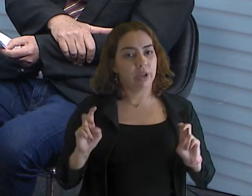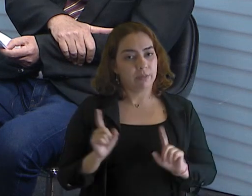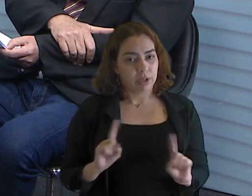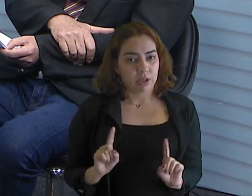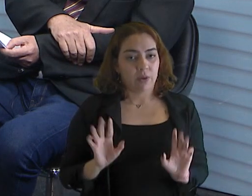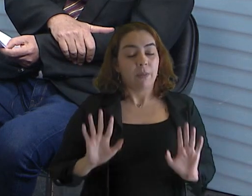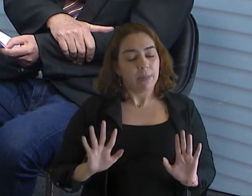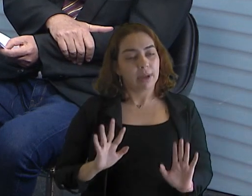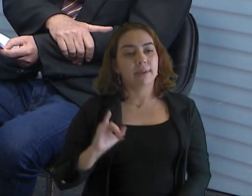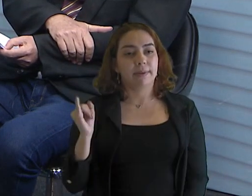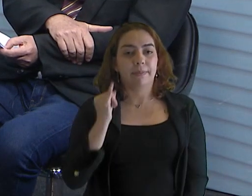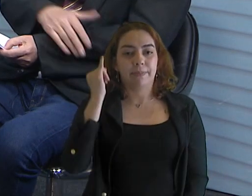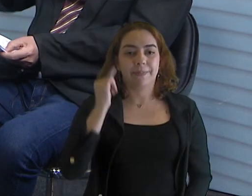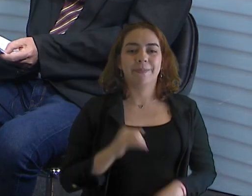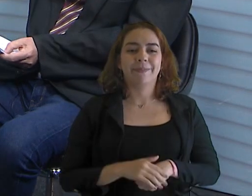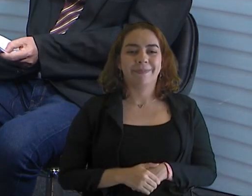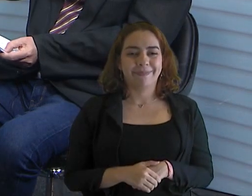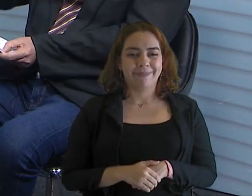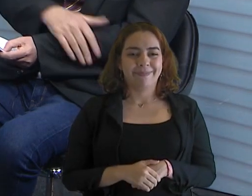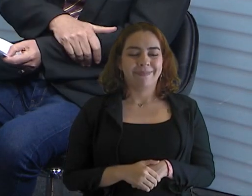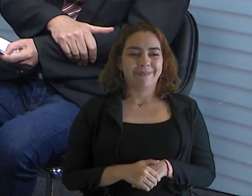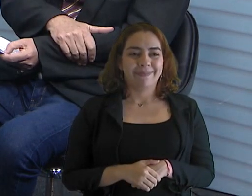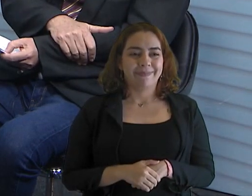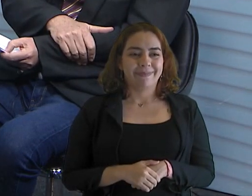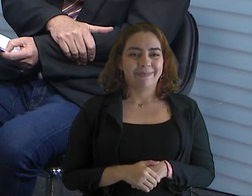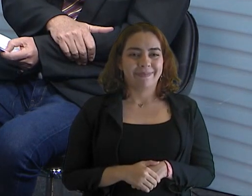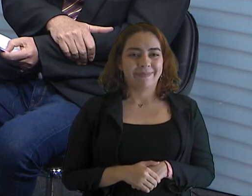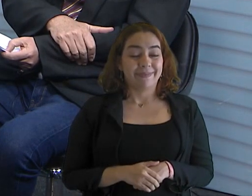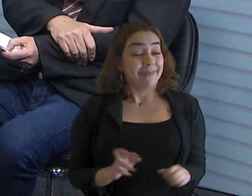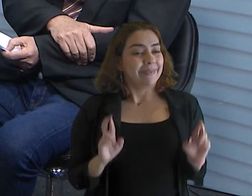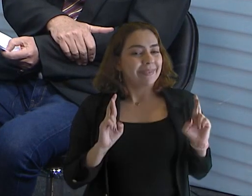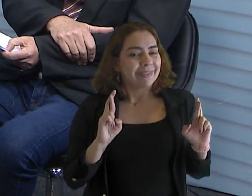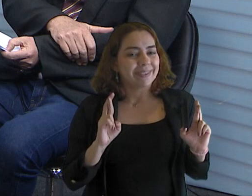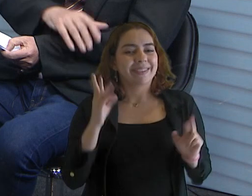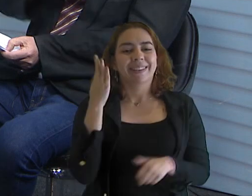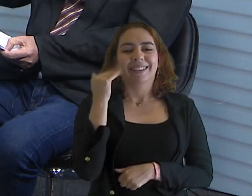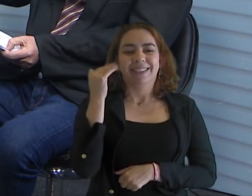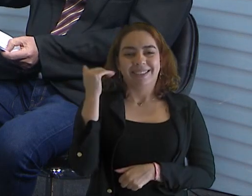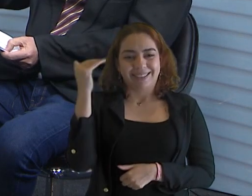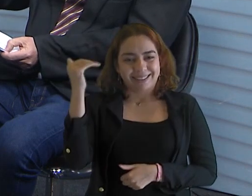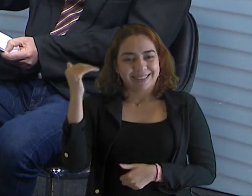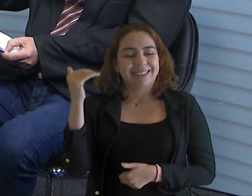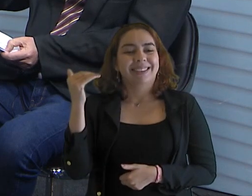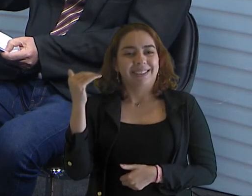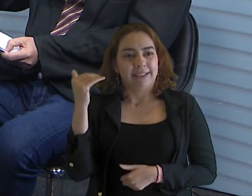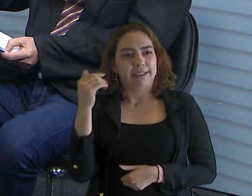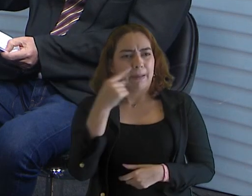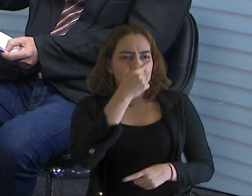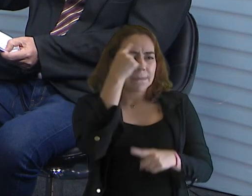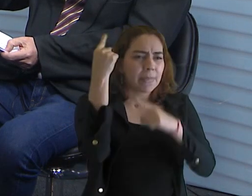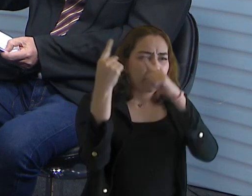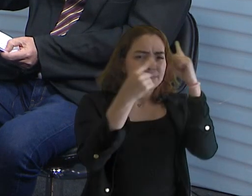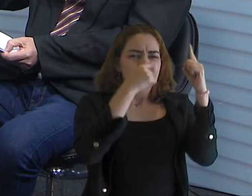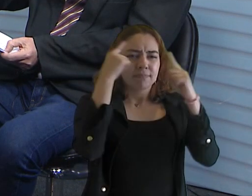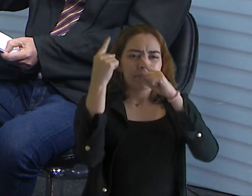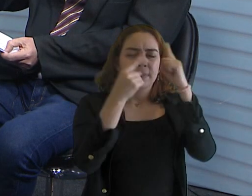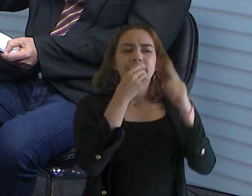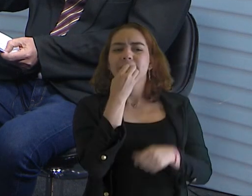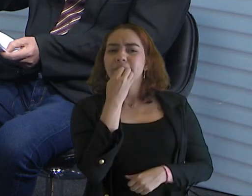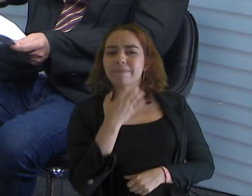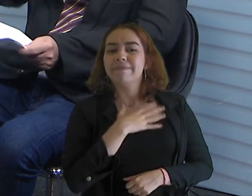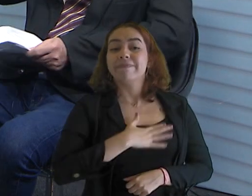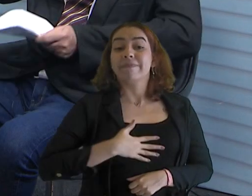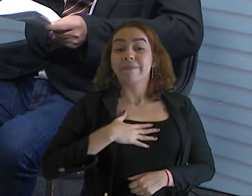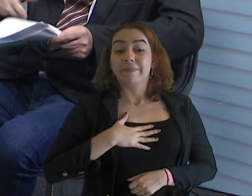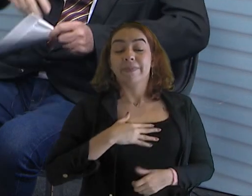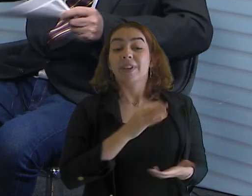para a gente esse ano. Doutor Holden, faço o voto de todo sucesso. As ideias são muito boas. O tribunal é interessante porque o